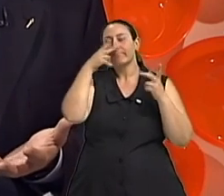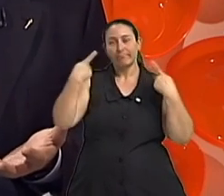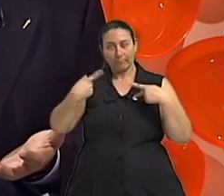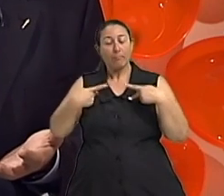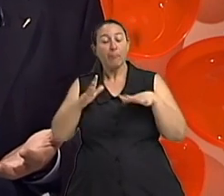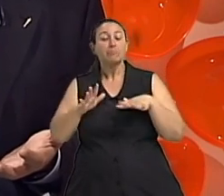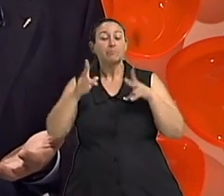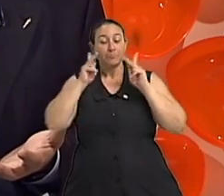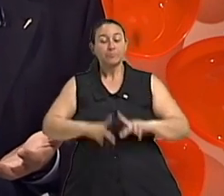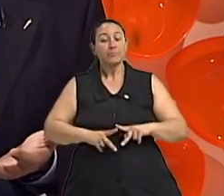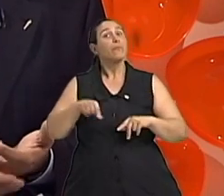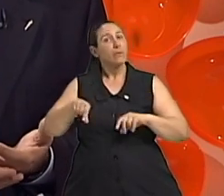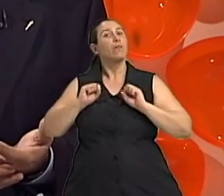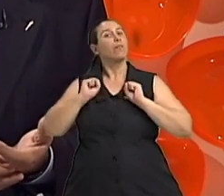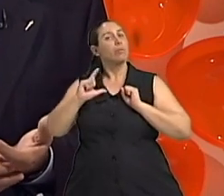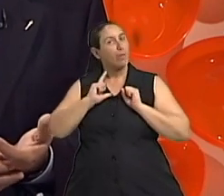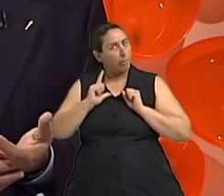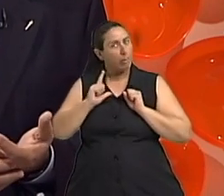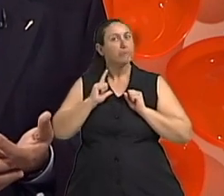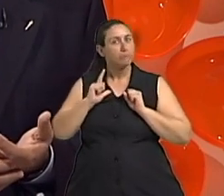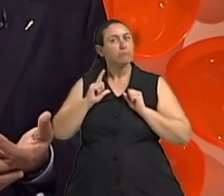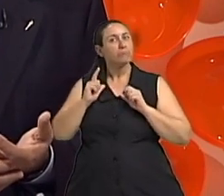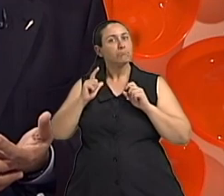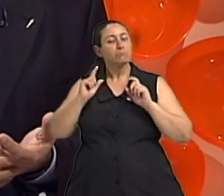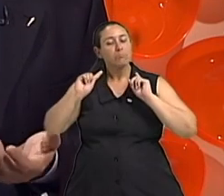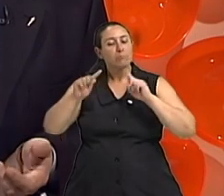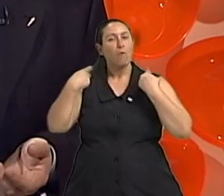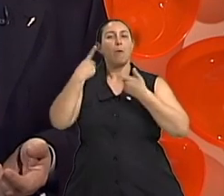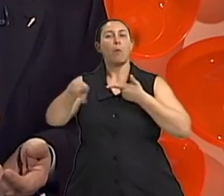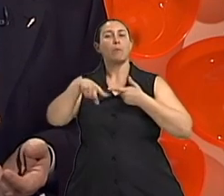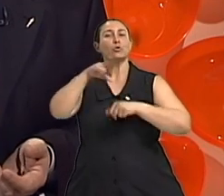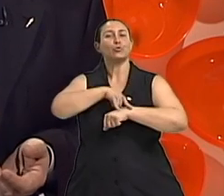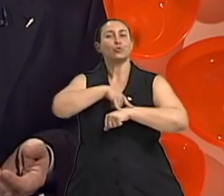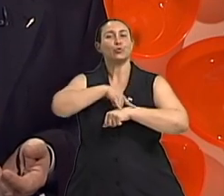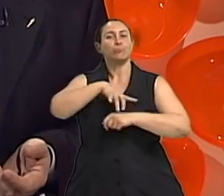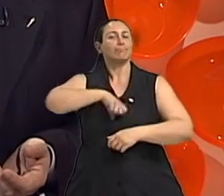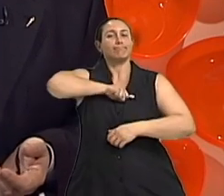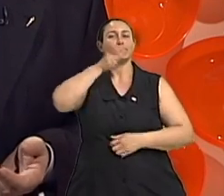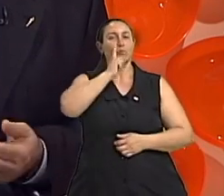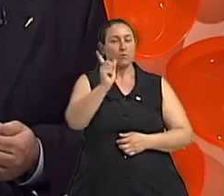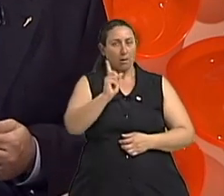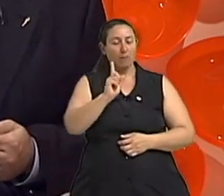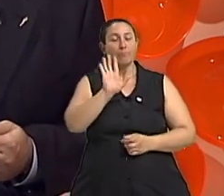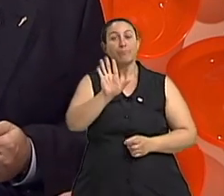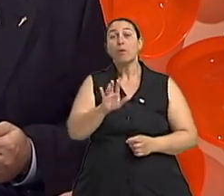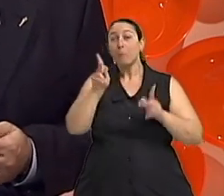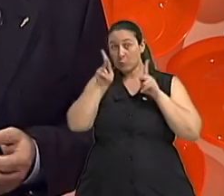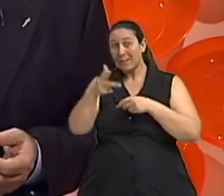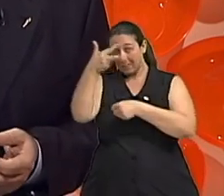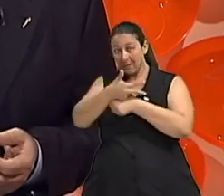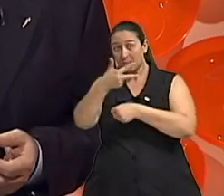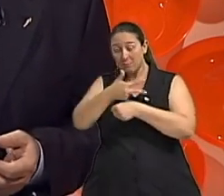favorecem o surgimento de incontinência urinária e muitas vezes o idoso quanto mais